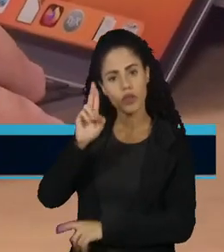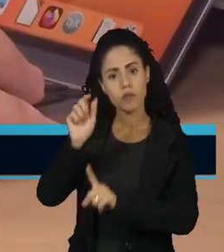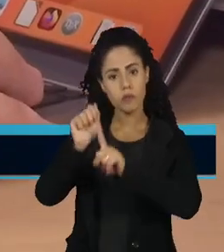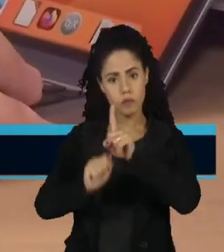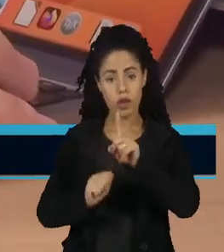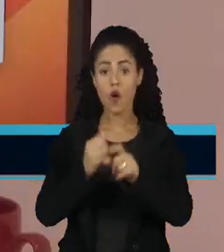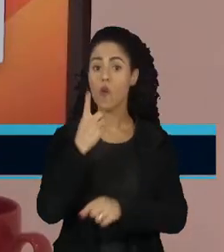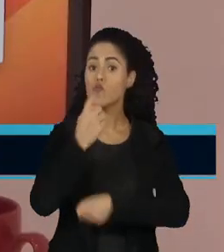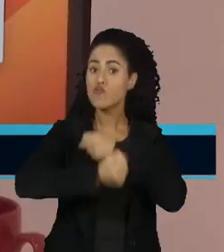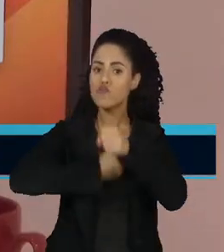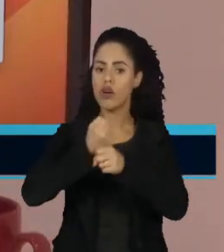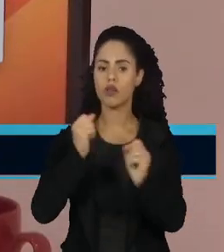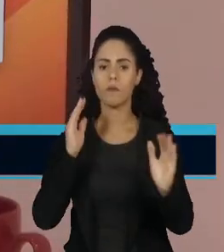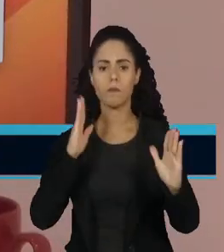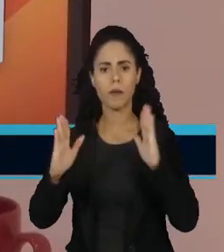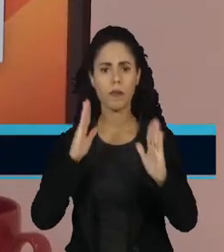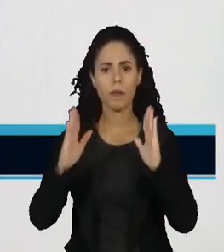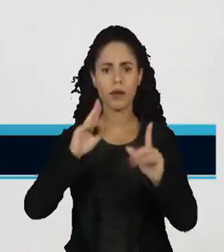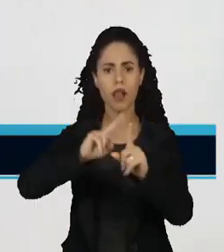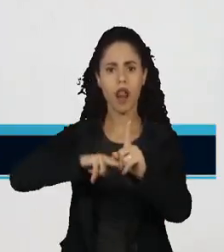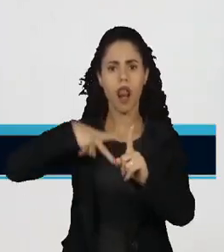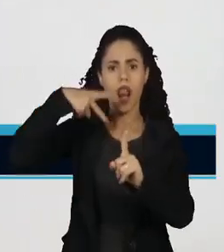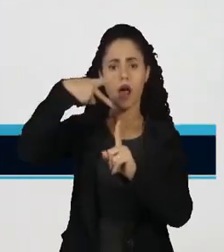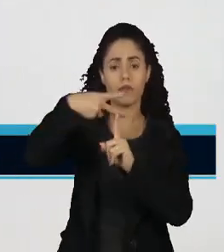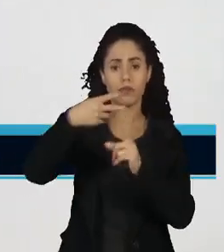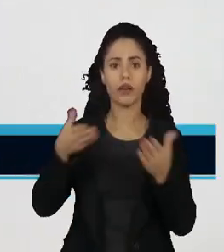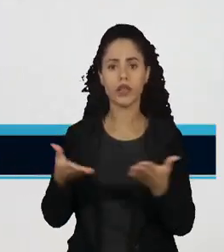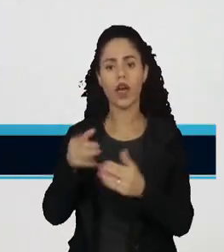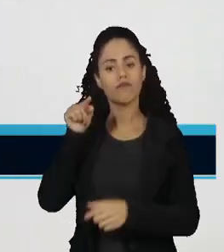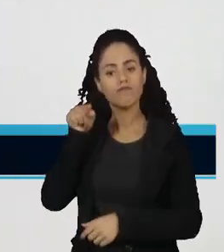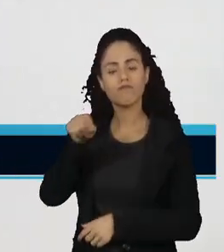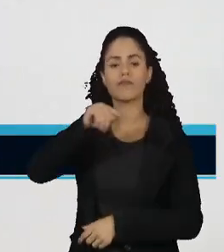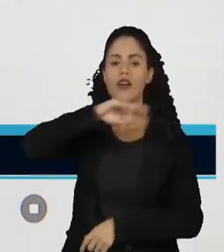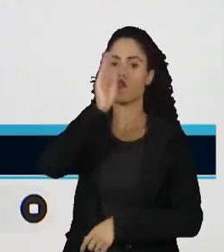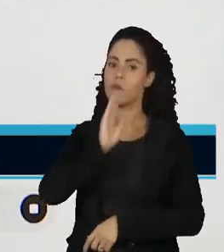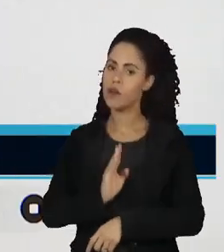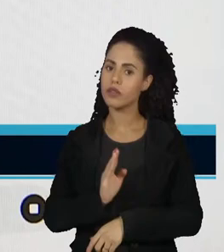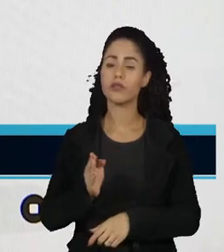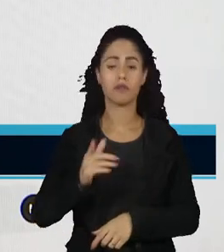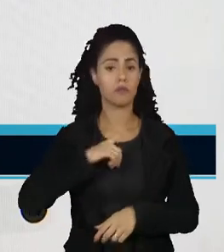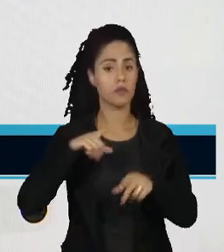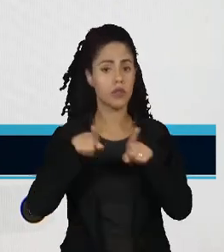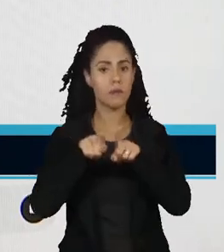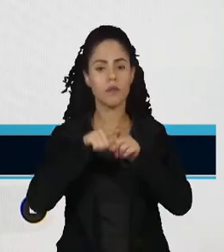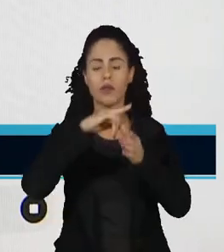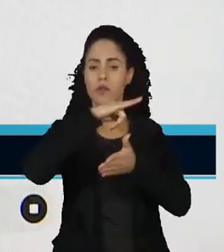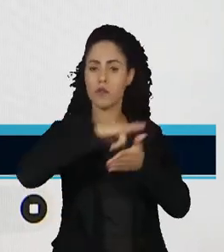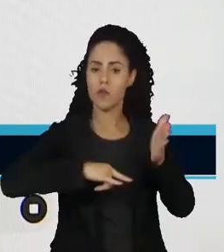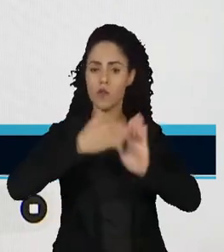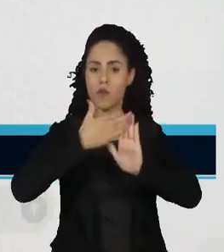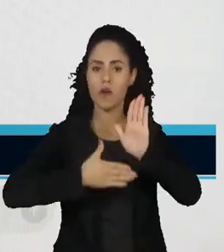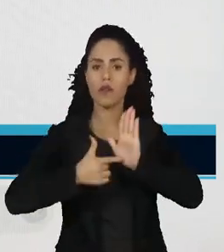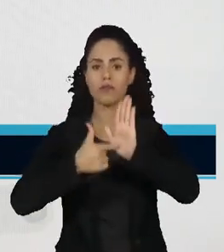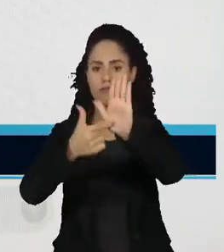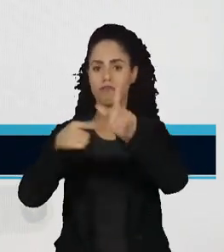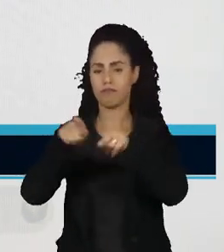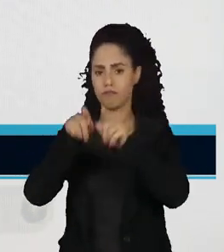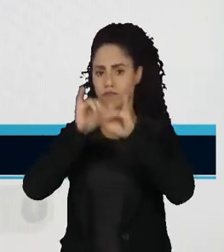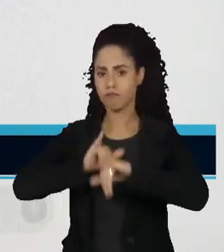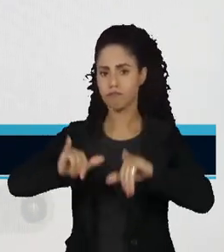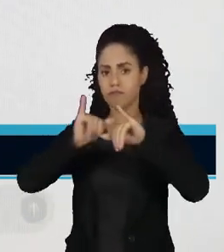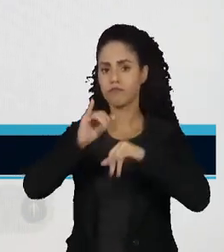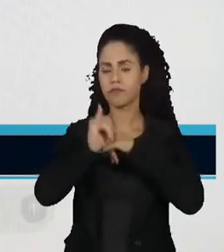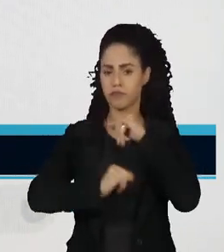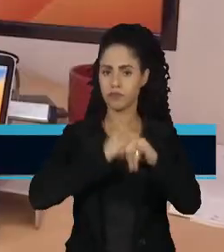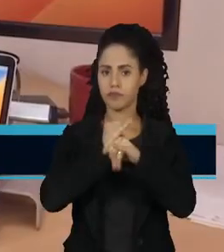Em menos de um ano, esse número dobrou. É aí que o Brasil se destaca. Um relatório divulgado pela plataforma de tráfego